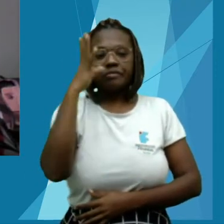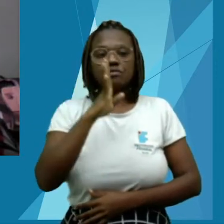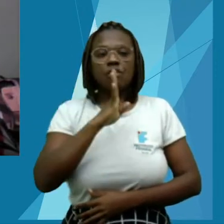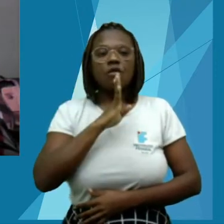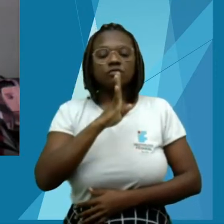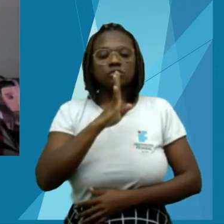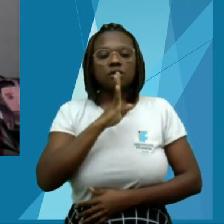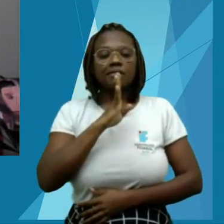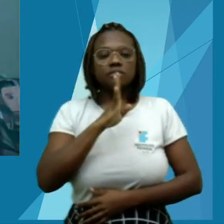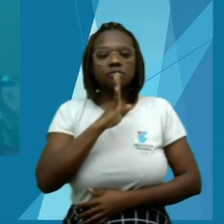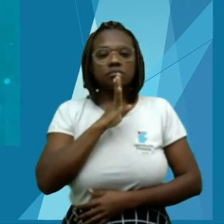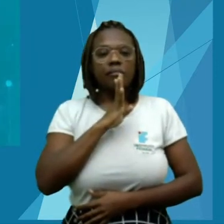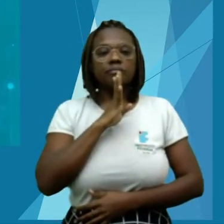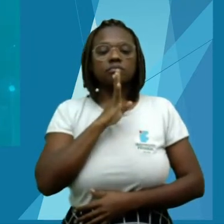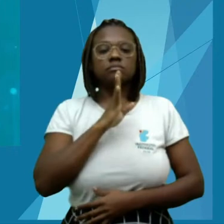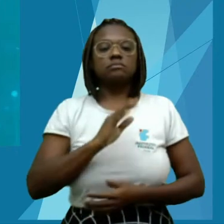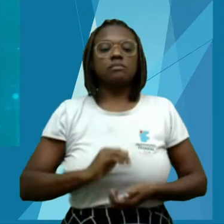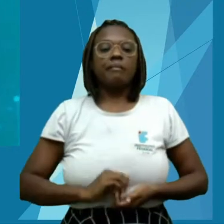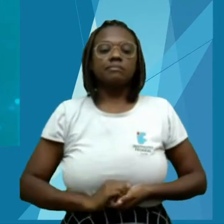sua obra nesse momento.